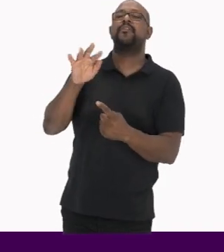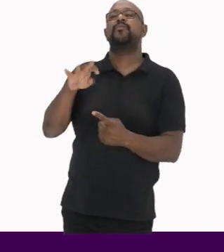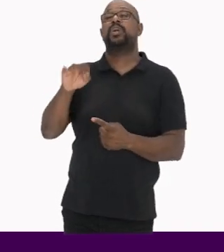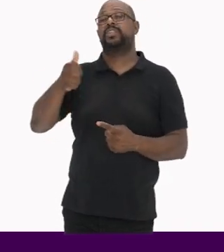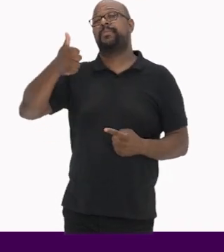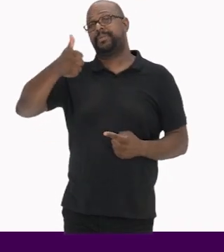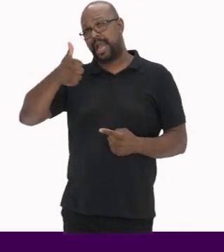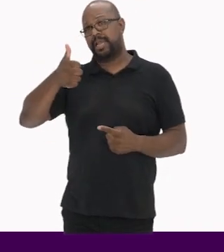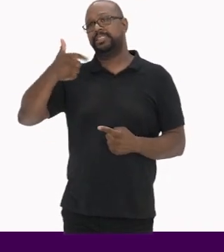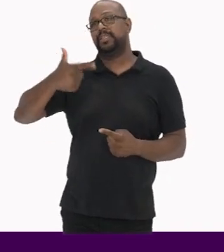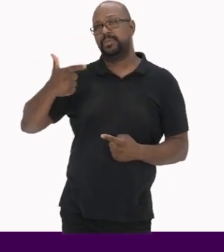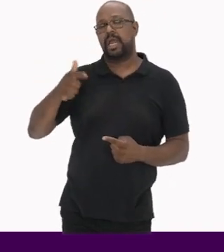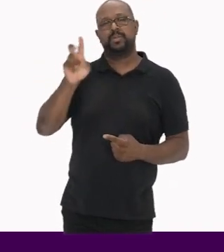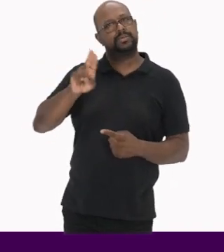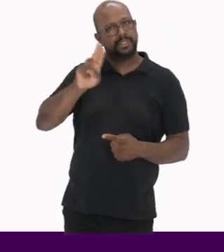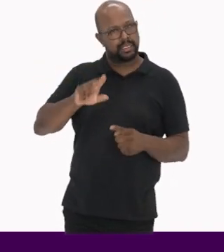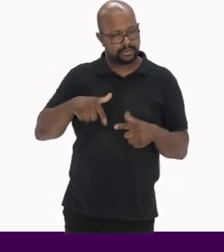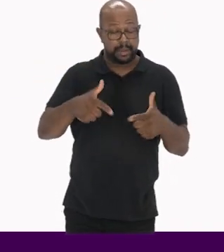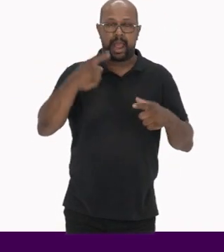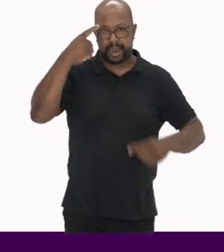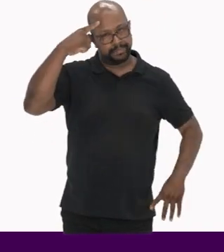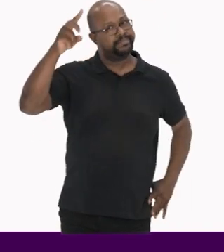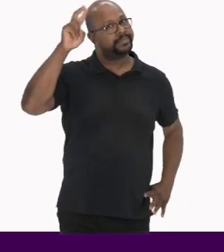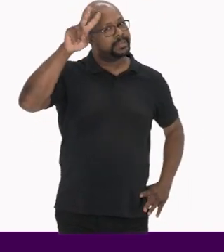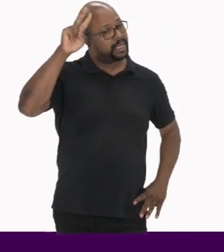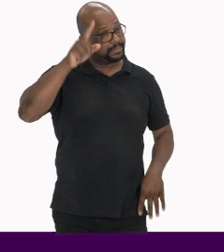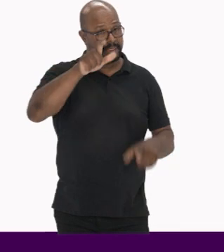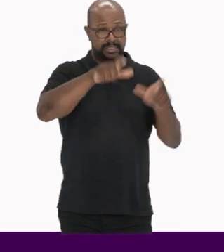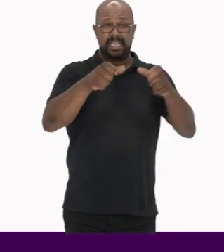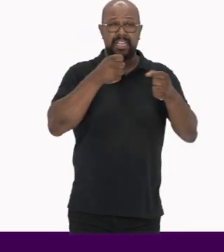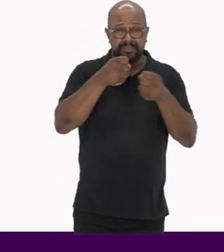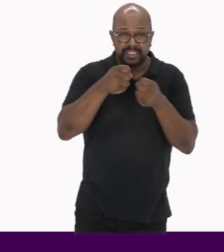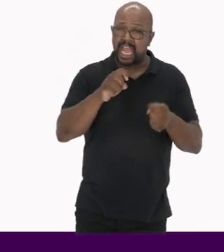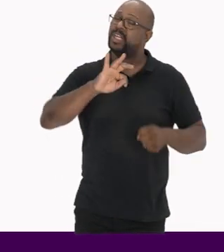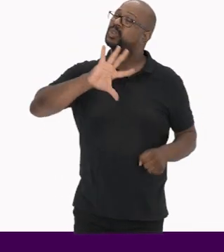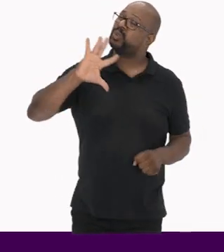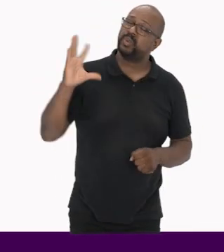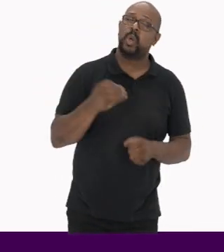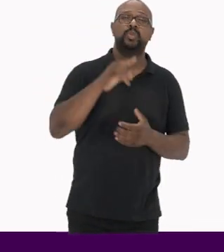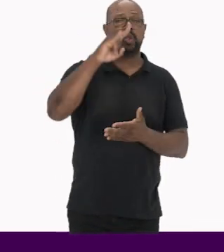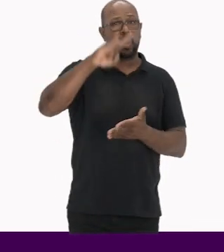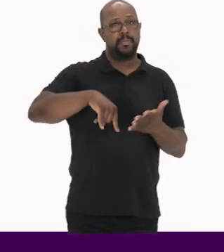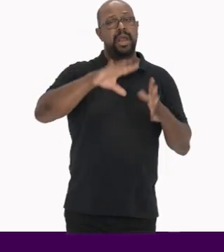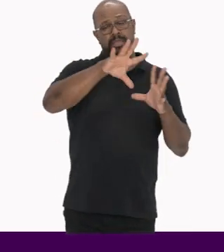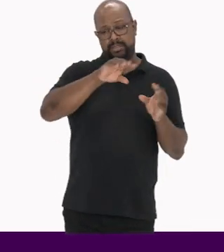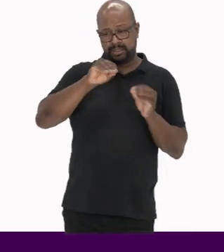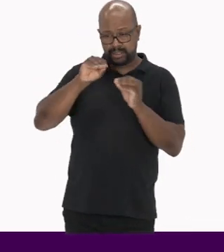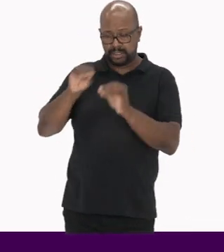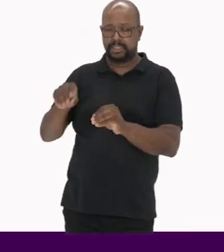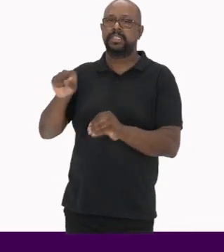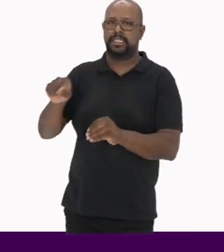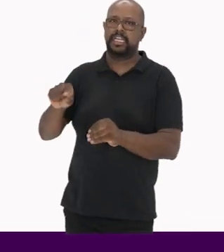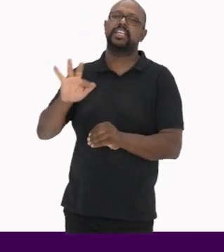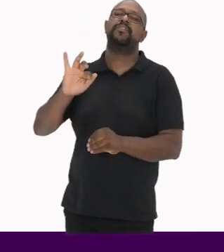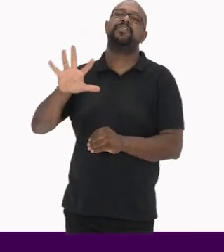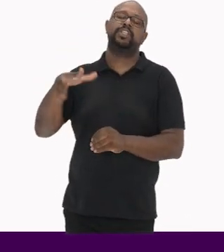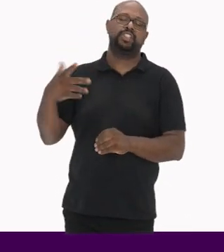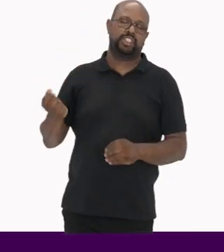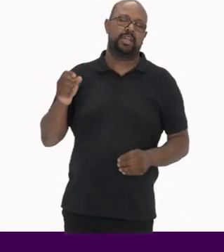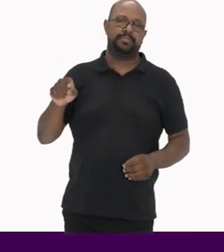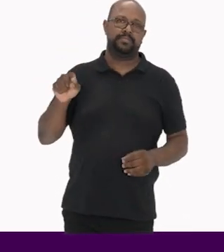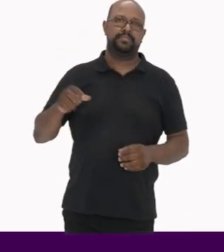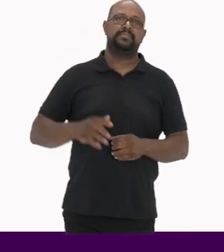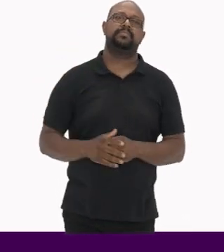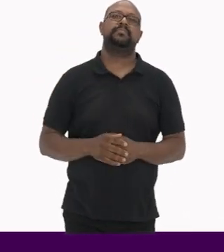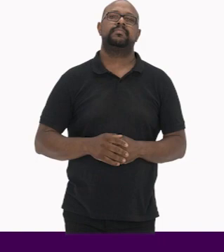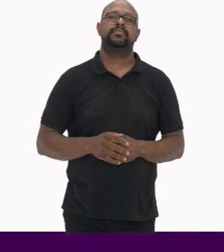fontes primárias e secundárias usadas no trabalho Lembre-se que os entrevistados e todos os documentos devem estar nessa ficha